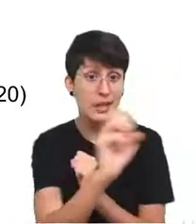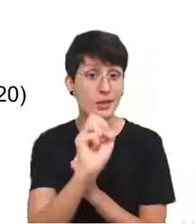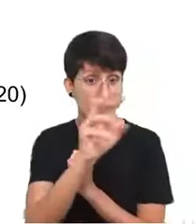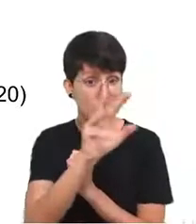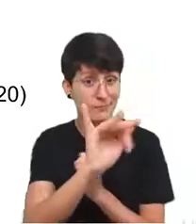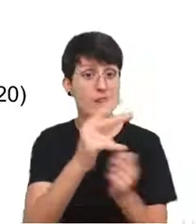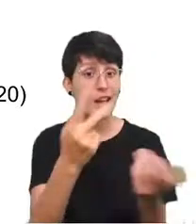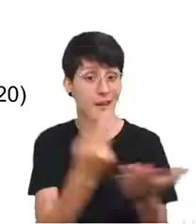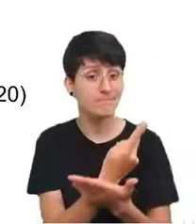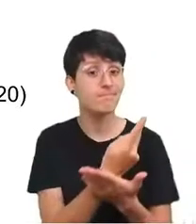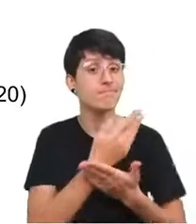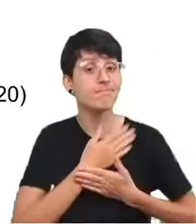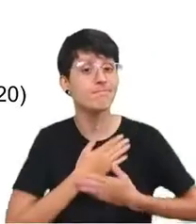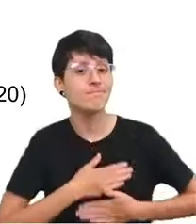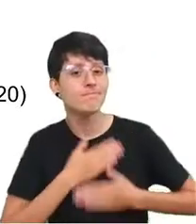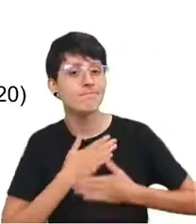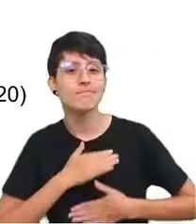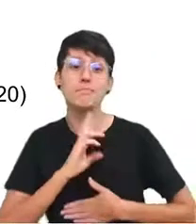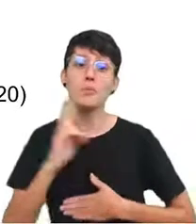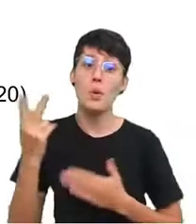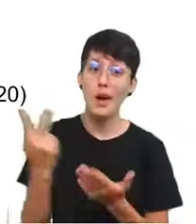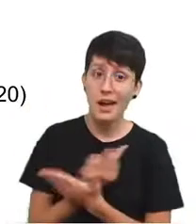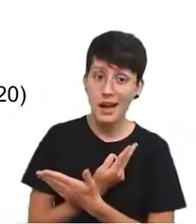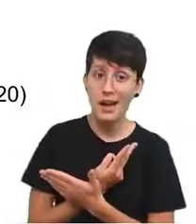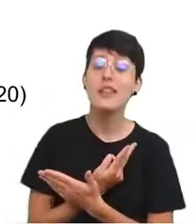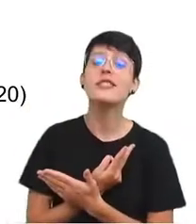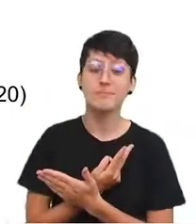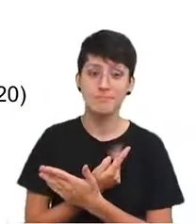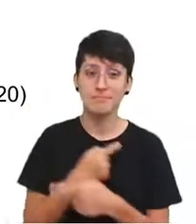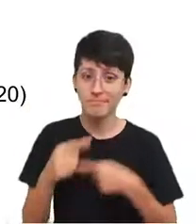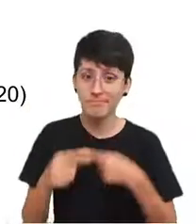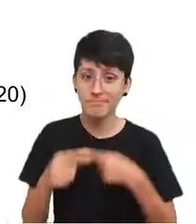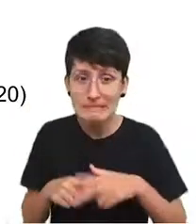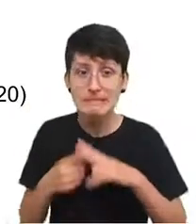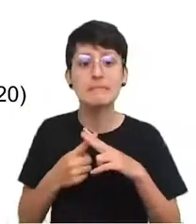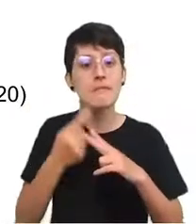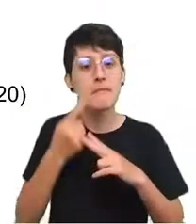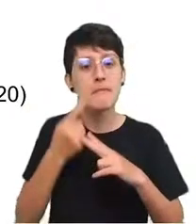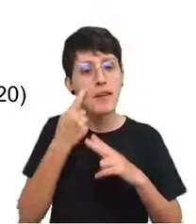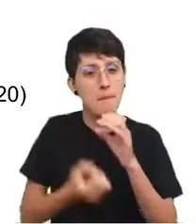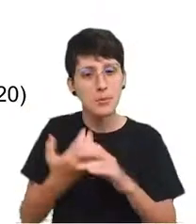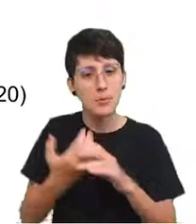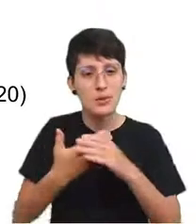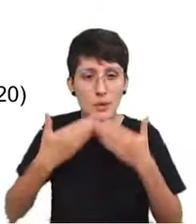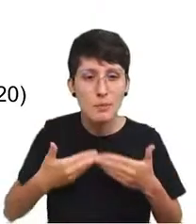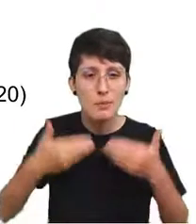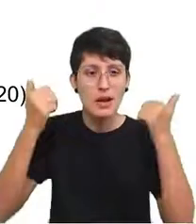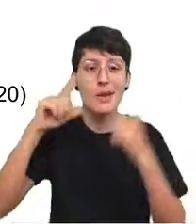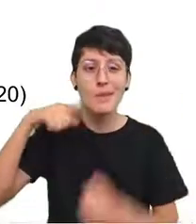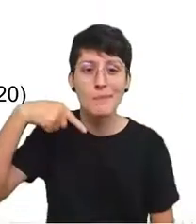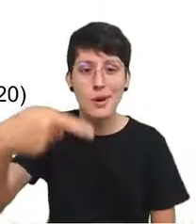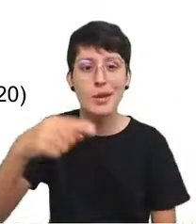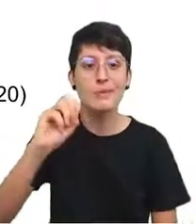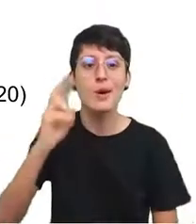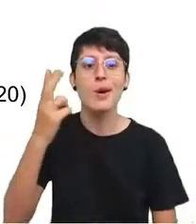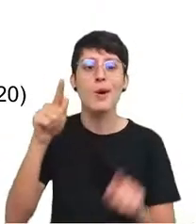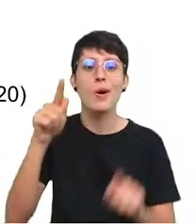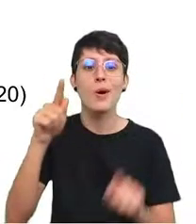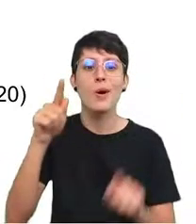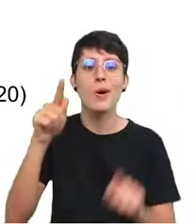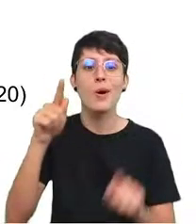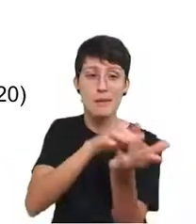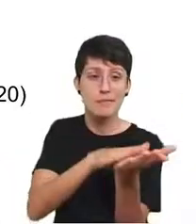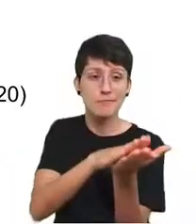ou você está errado e poderá ser corrigido e produzir um produto melhor da próxima vez ou até publicar uma correção. É meio